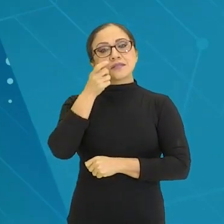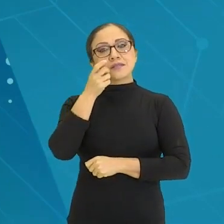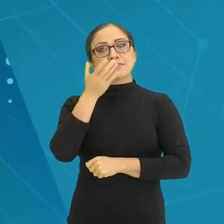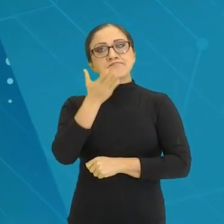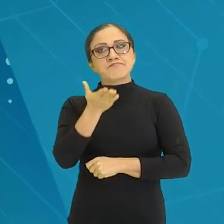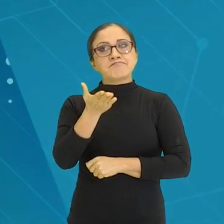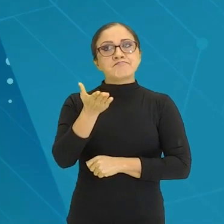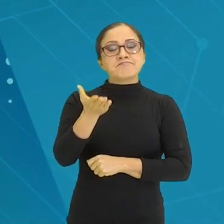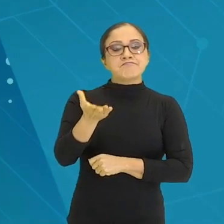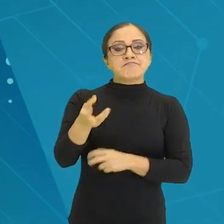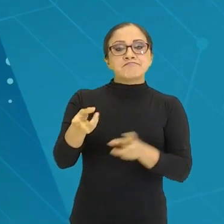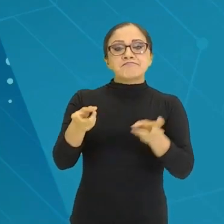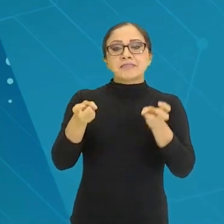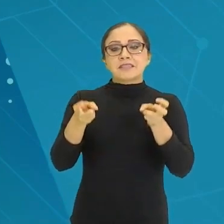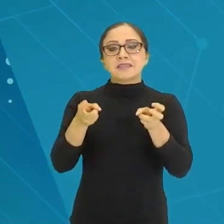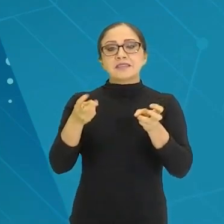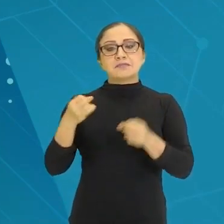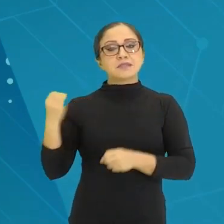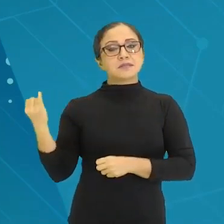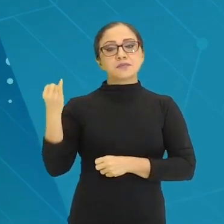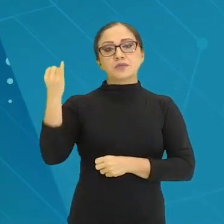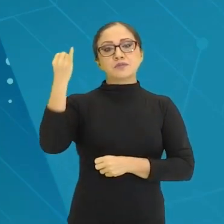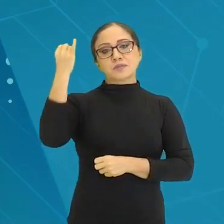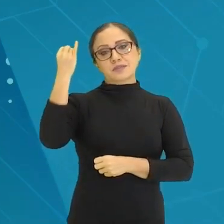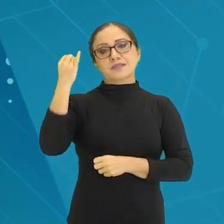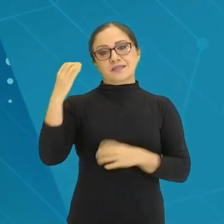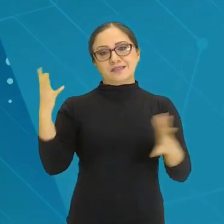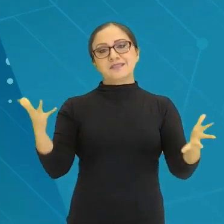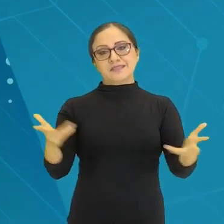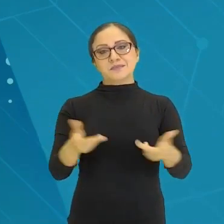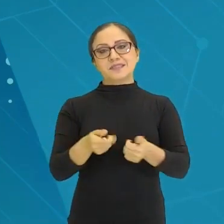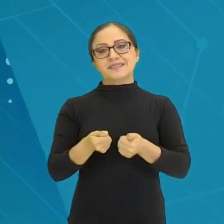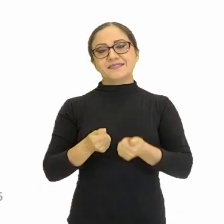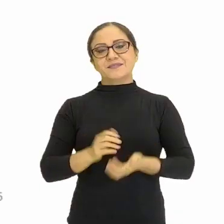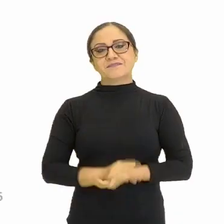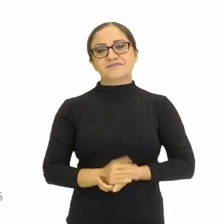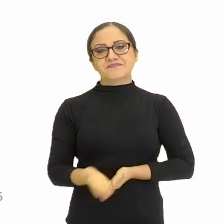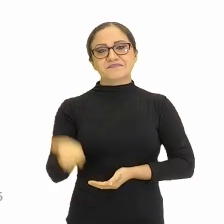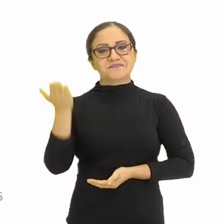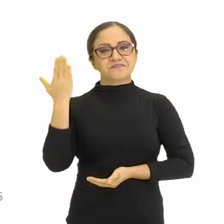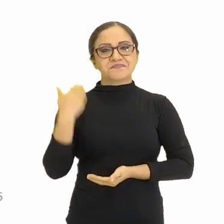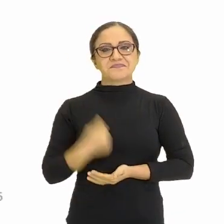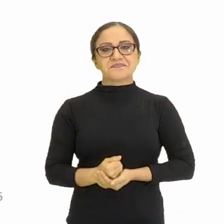ponto que ele é importantíssimo para a gente aqui, tá bom? Vamos lá?